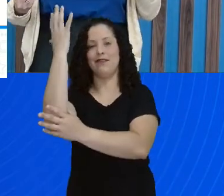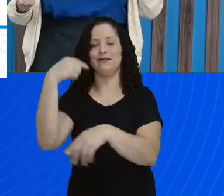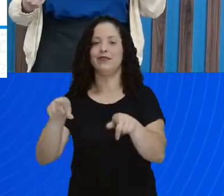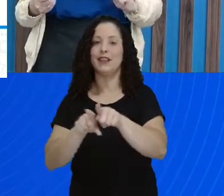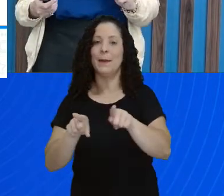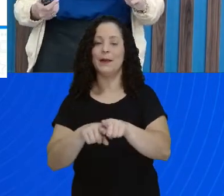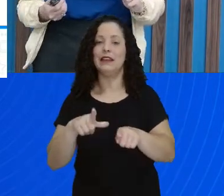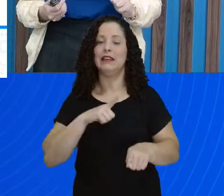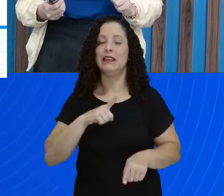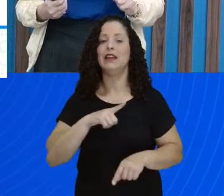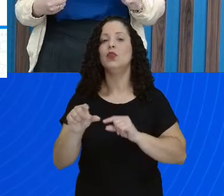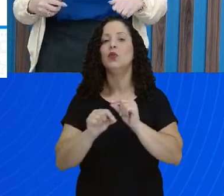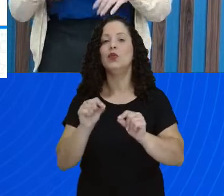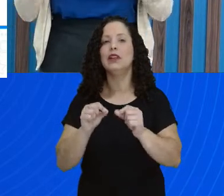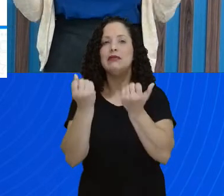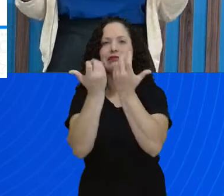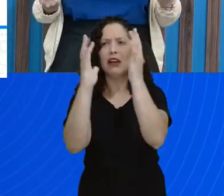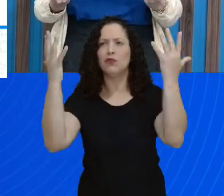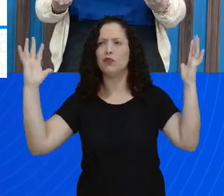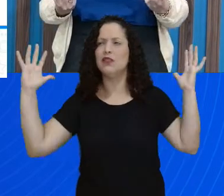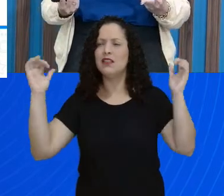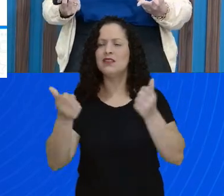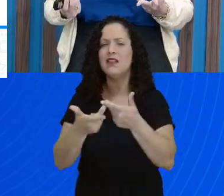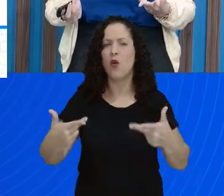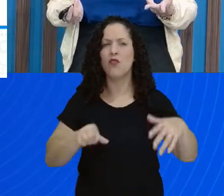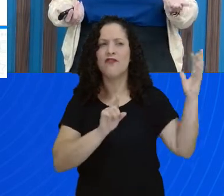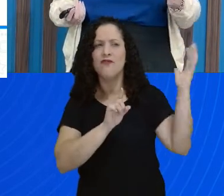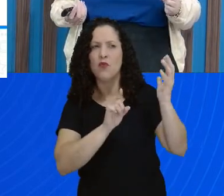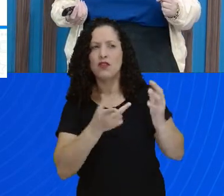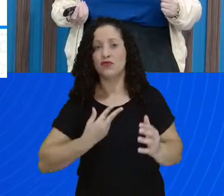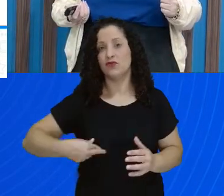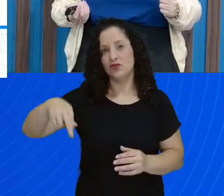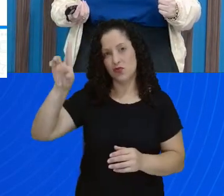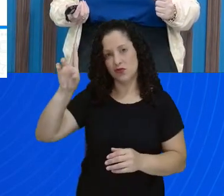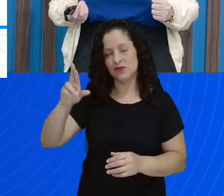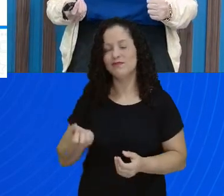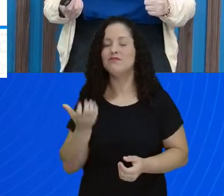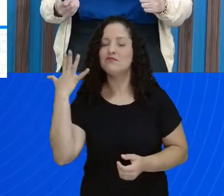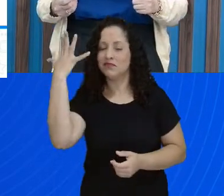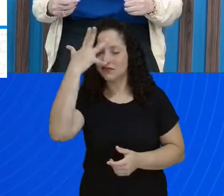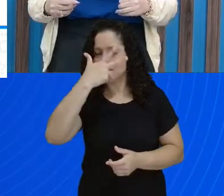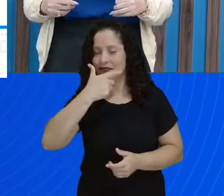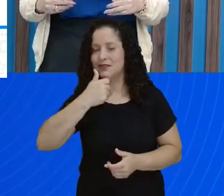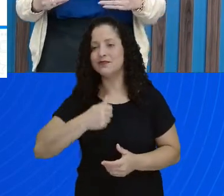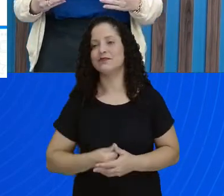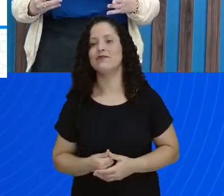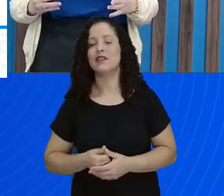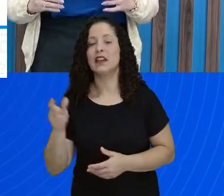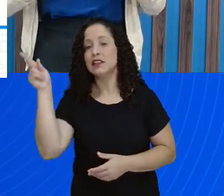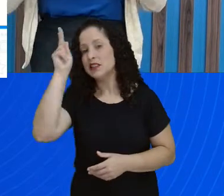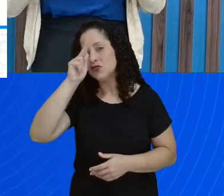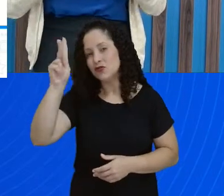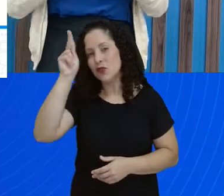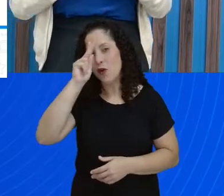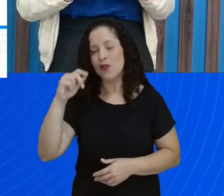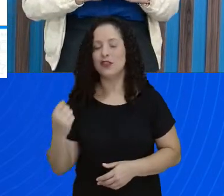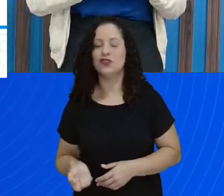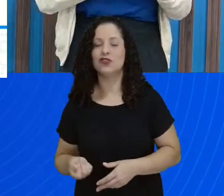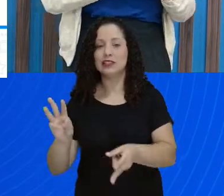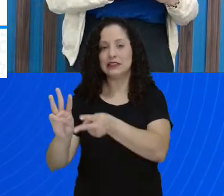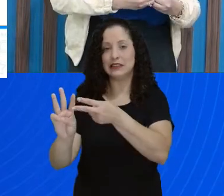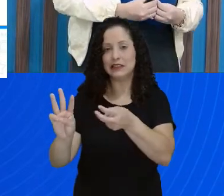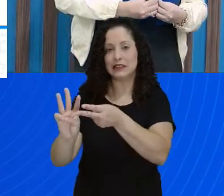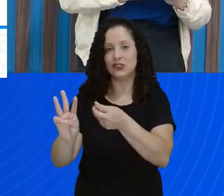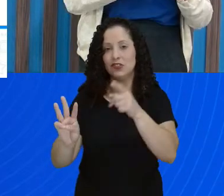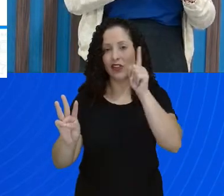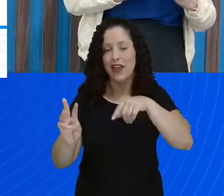e forças da natureza, gente. Sempre tem essa variação, que é muito bonita. E as lendas indígenas são exemplos